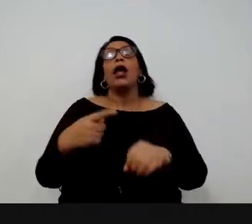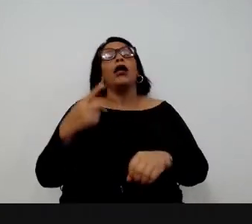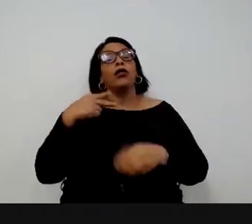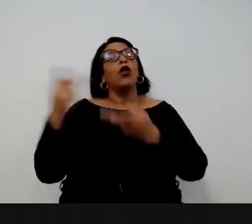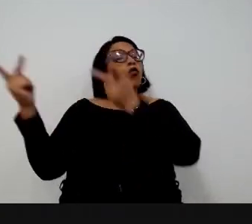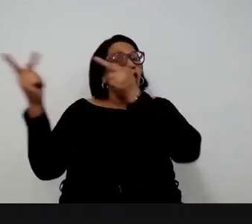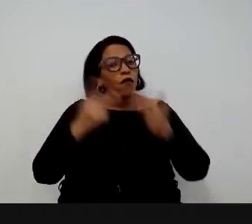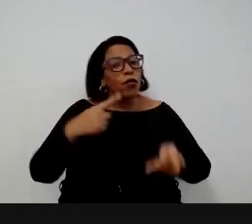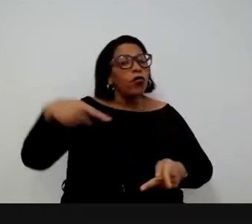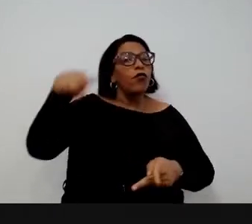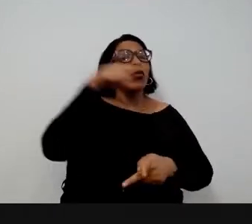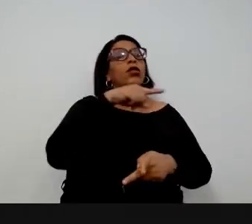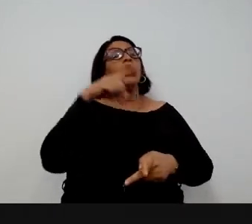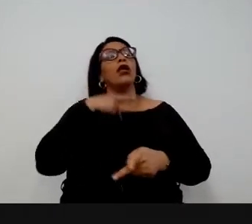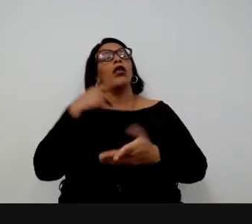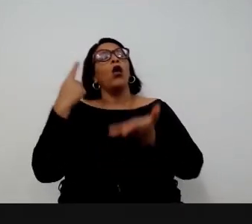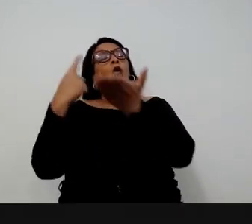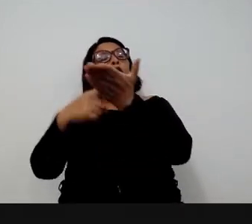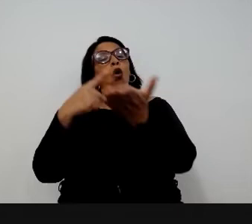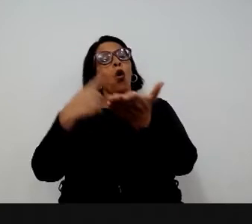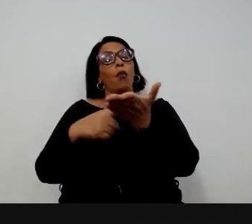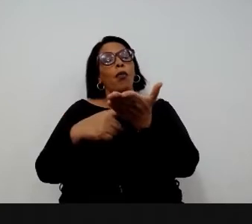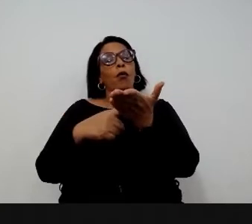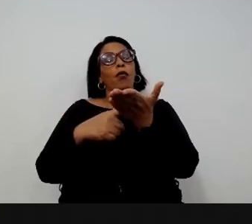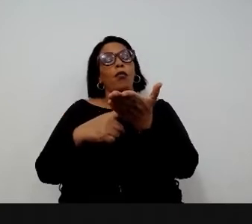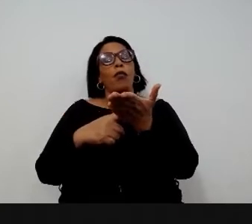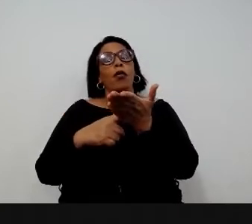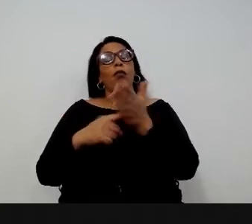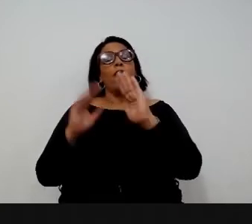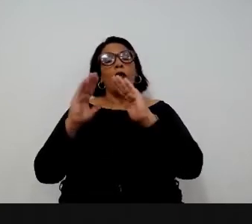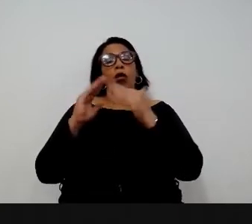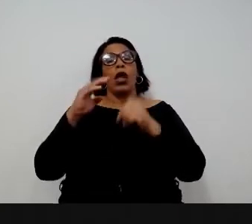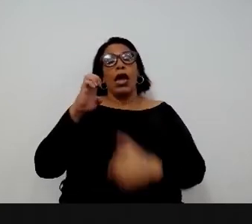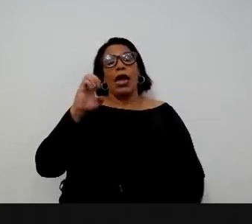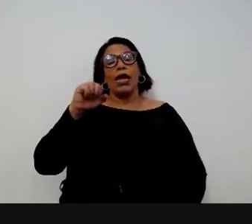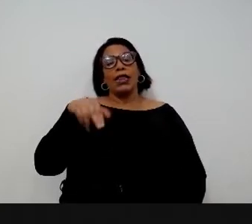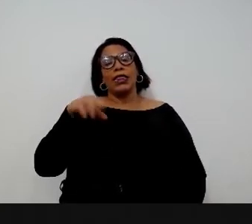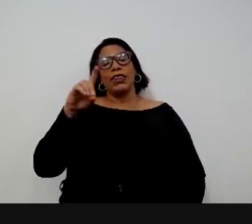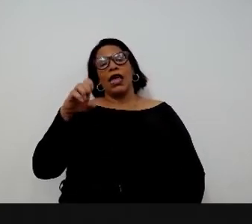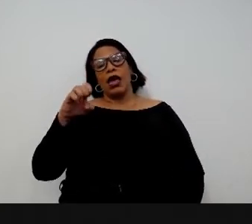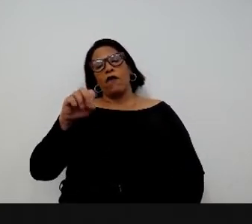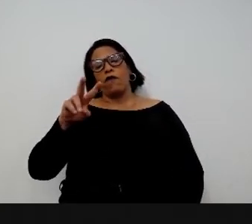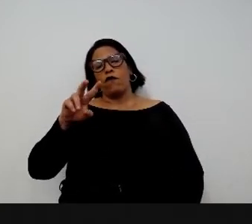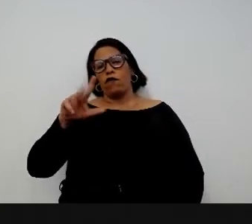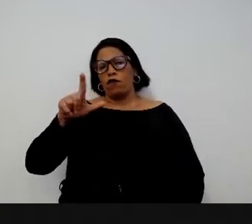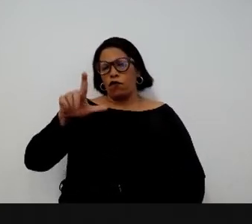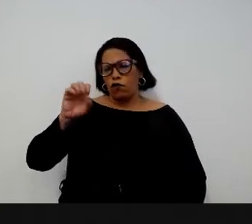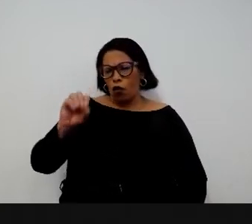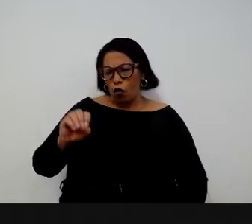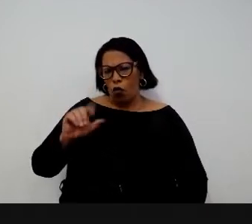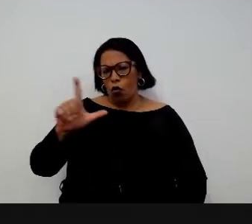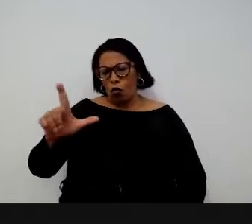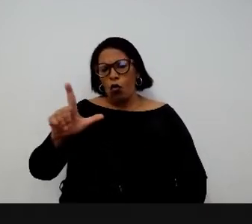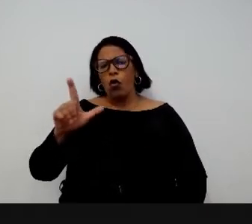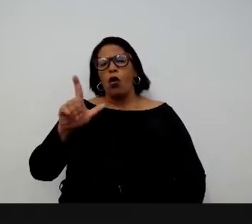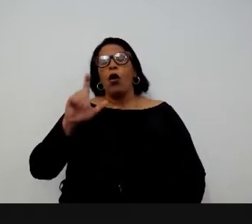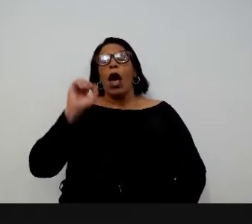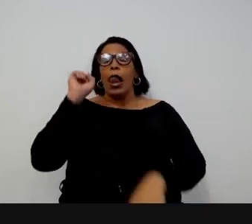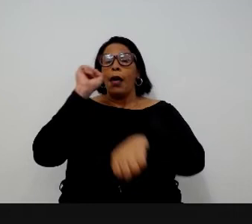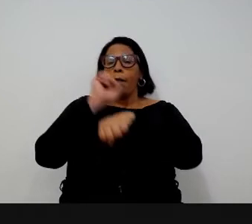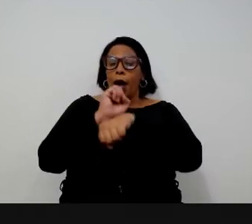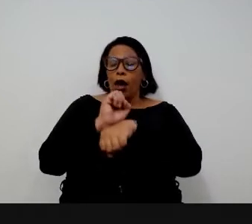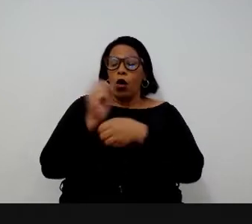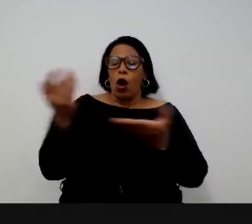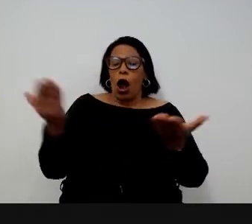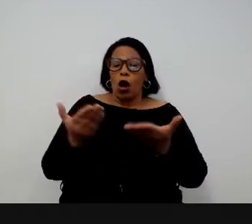convido vocês a conhecer uma parceria que a gente tem com a Endeavor. A Endeavor chegou a fazer esse índice por dois anos e depois parou exatamente